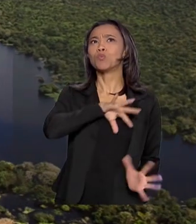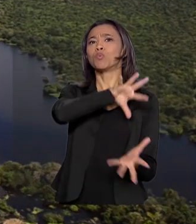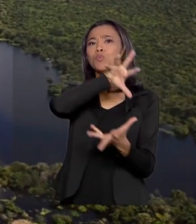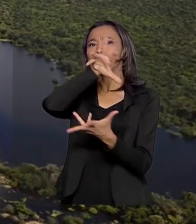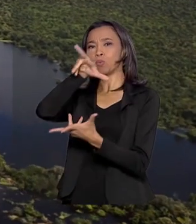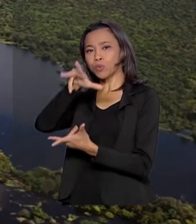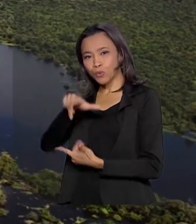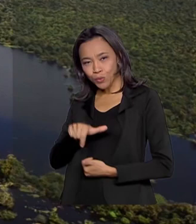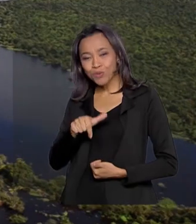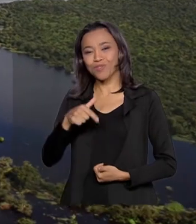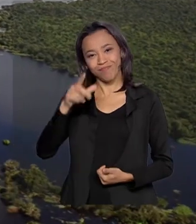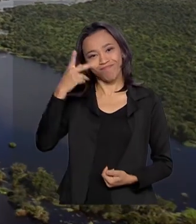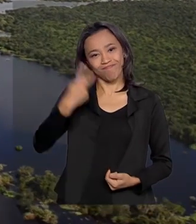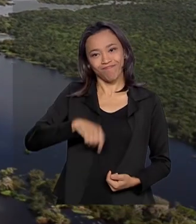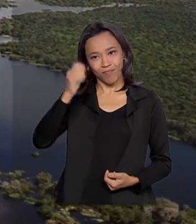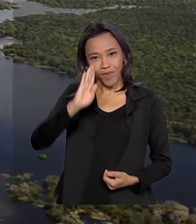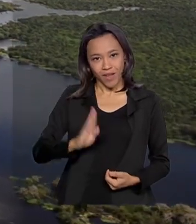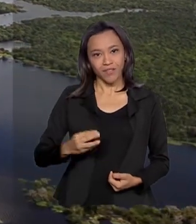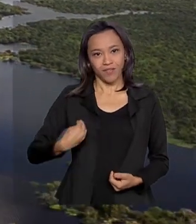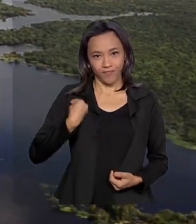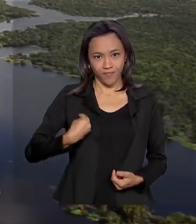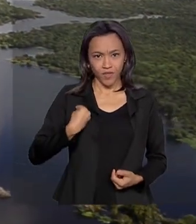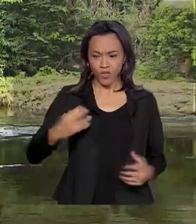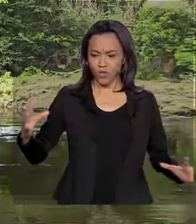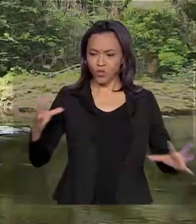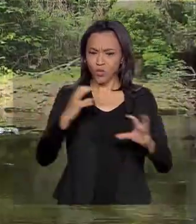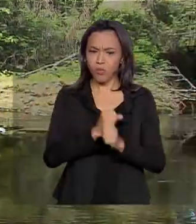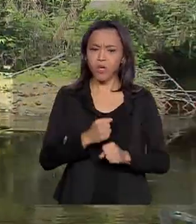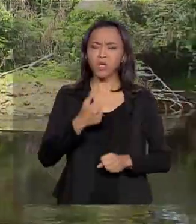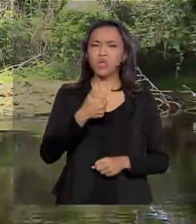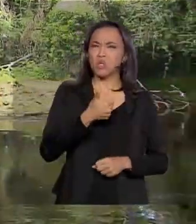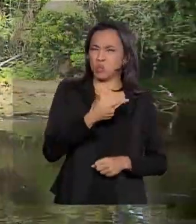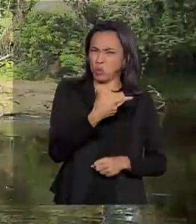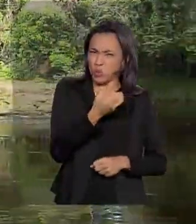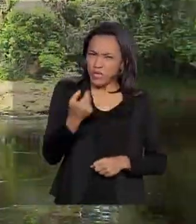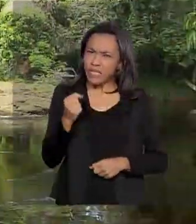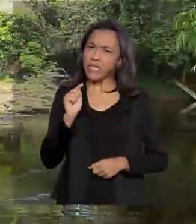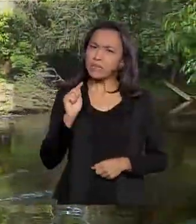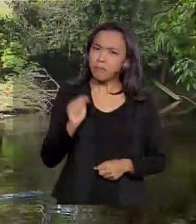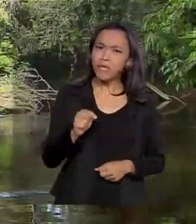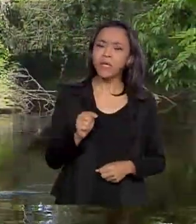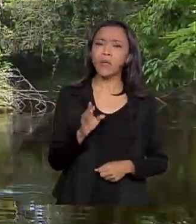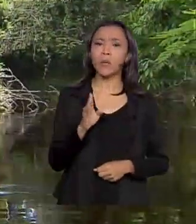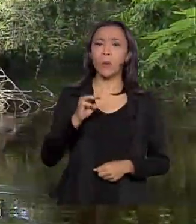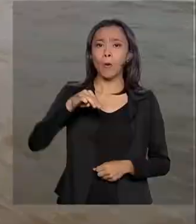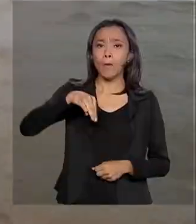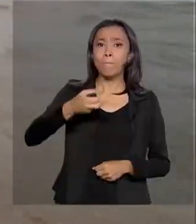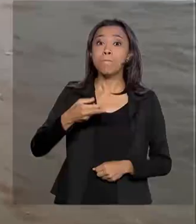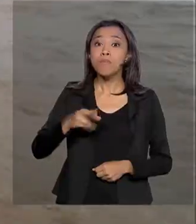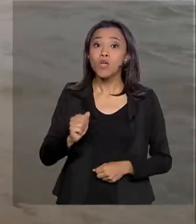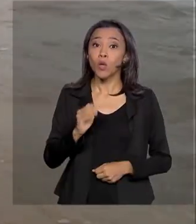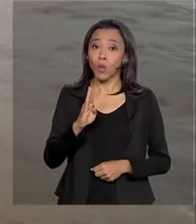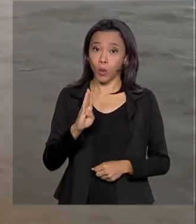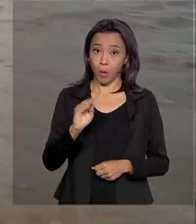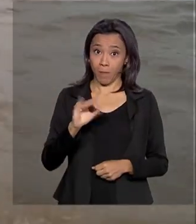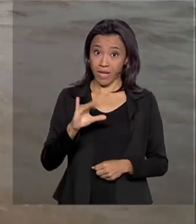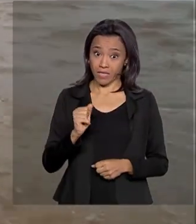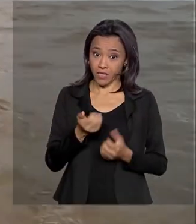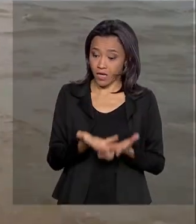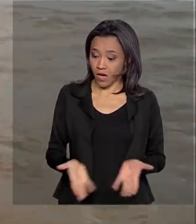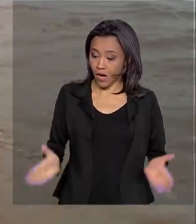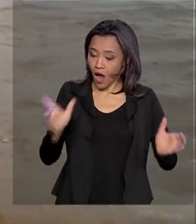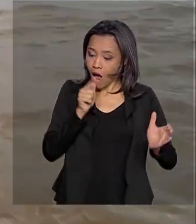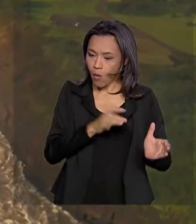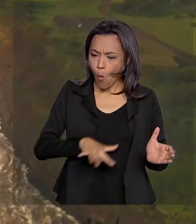território brasileiro. Ao todo, são 200 mil micro-bacias espalhadas em 12 regiões hidrográficas. É um enorme